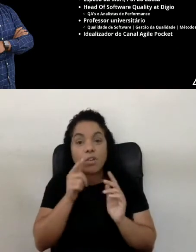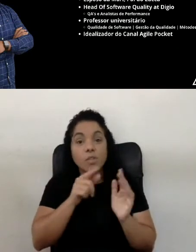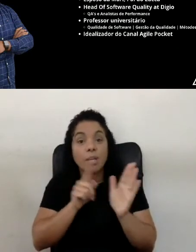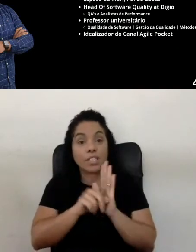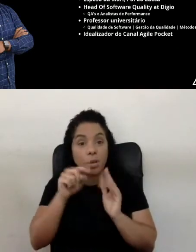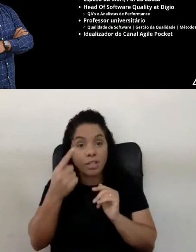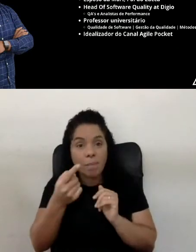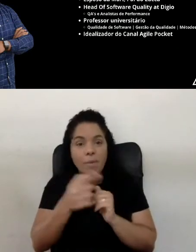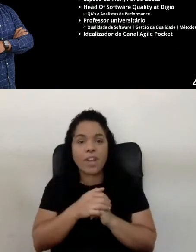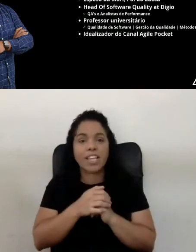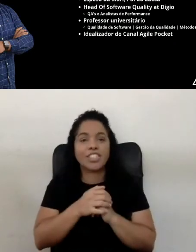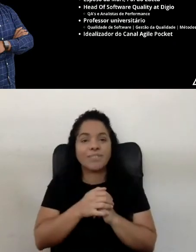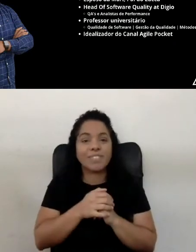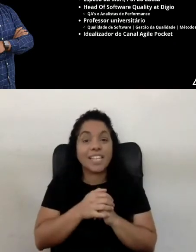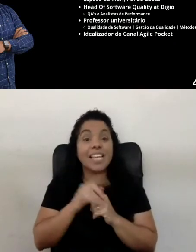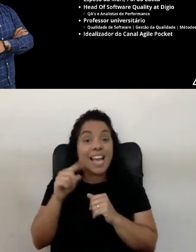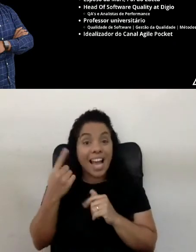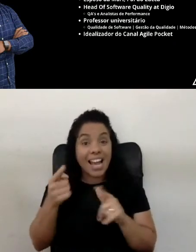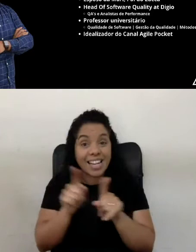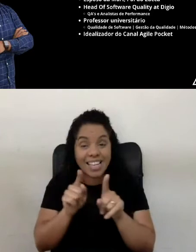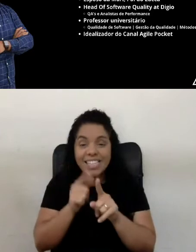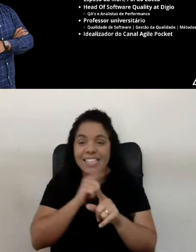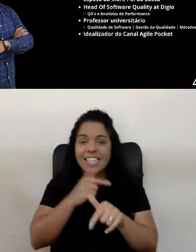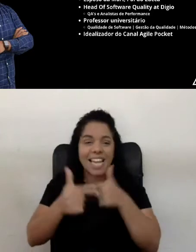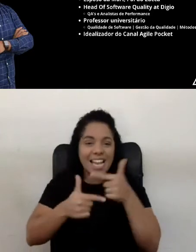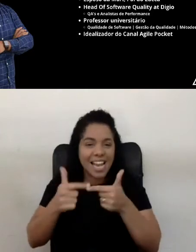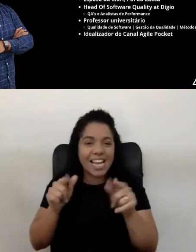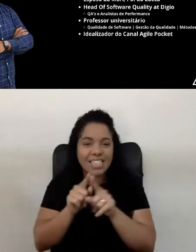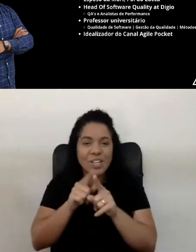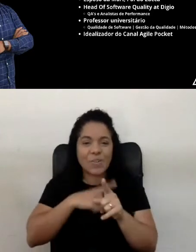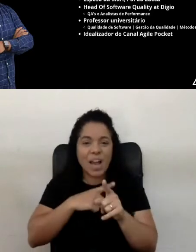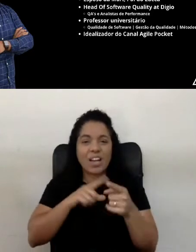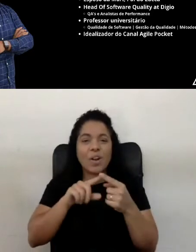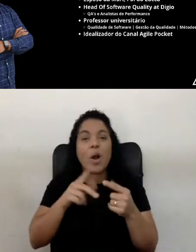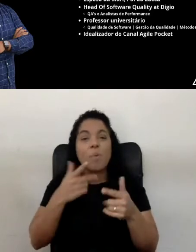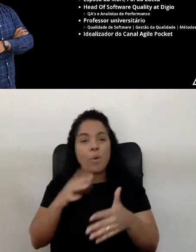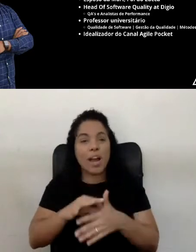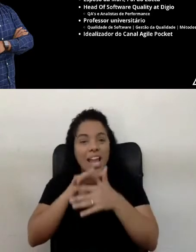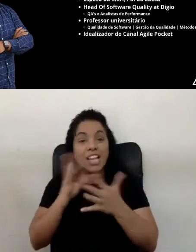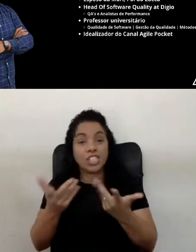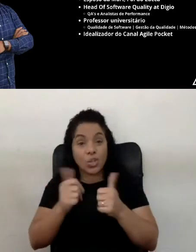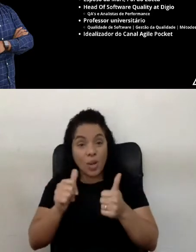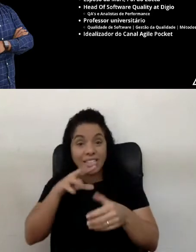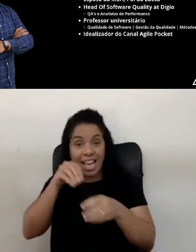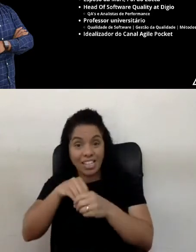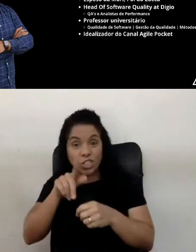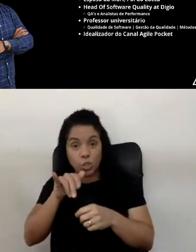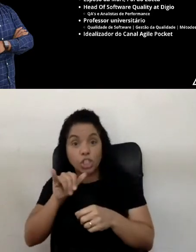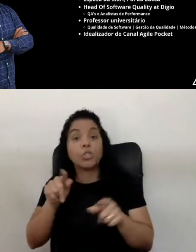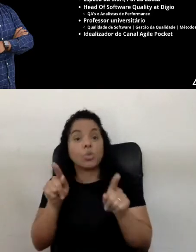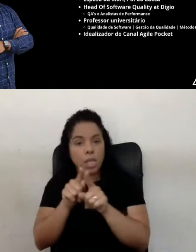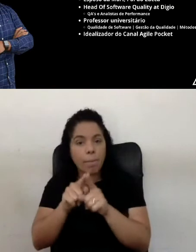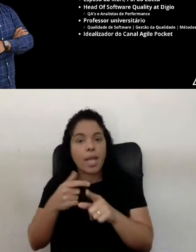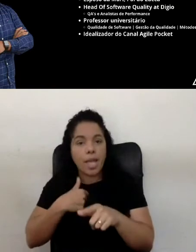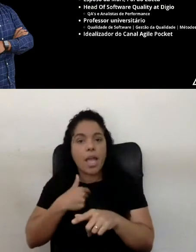frente. E além de atuar como head de qualidade no Digio, eu atuo também como facilitador